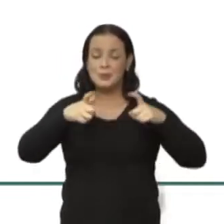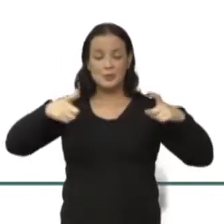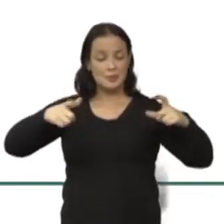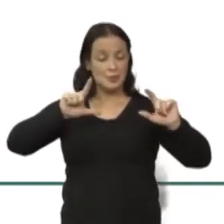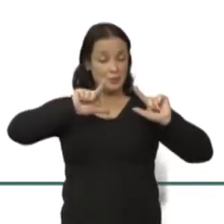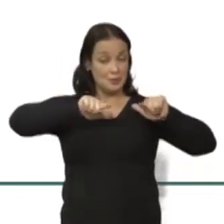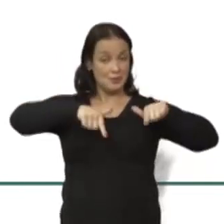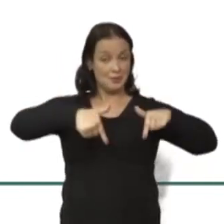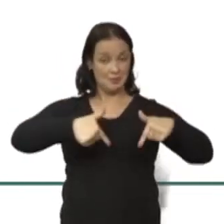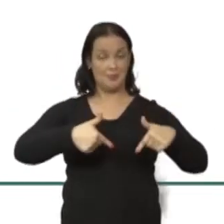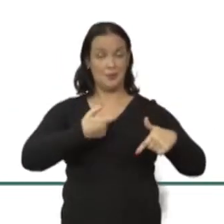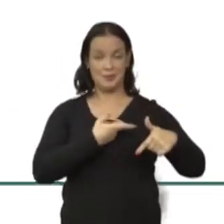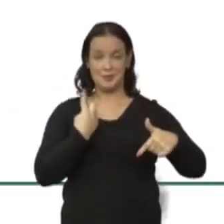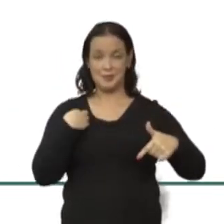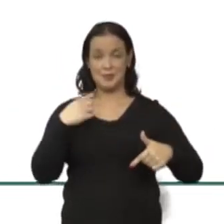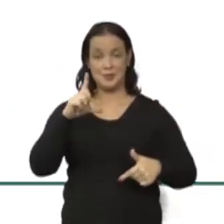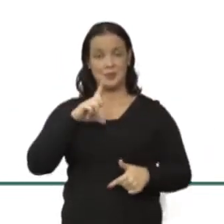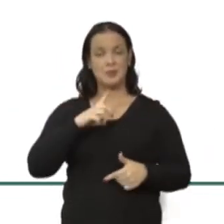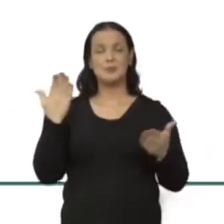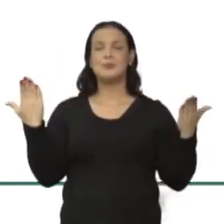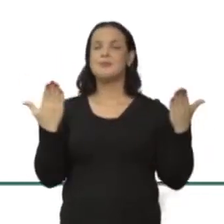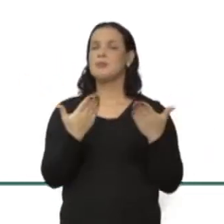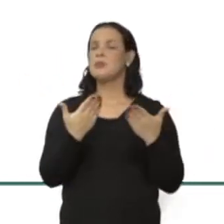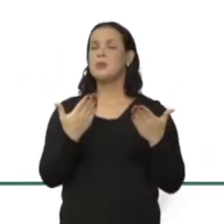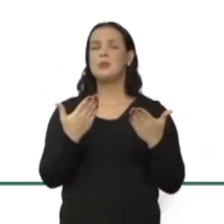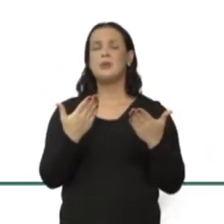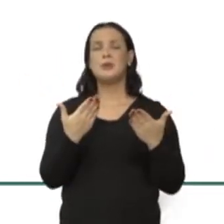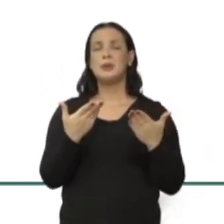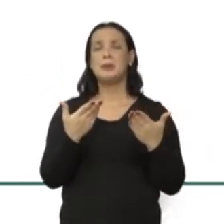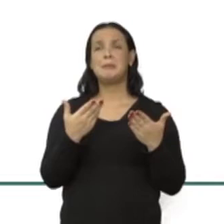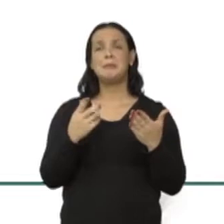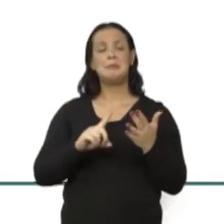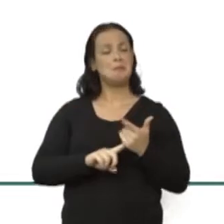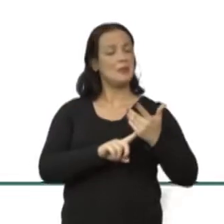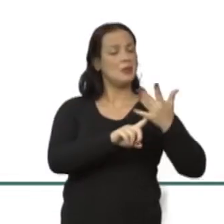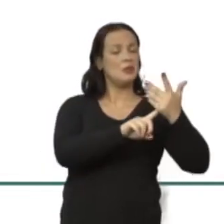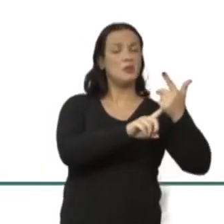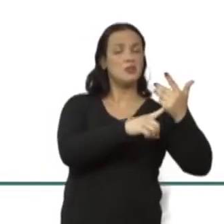que a gente tem agora, eles não necessariamente são desafios de tecnologia.